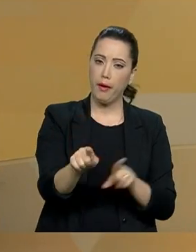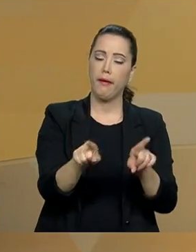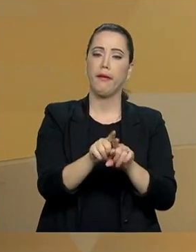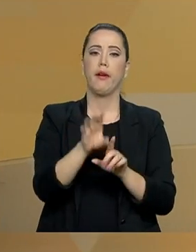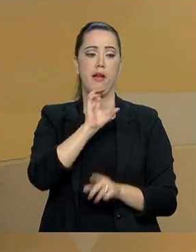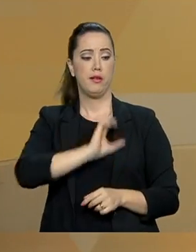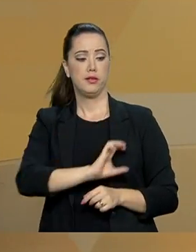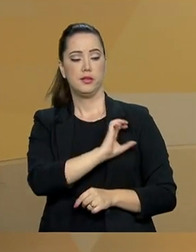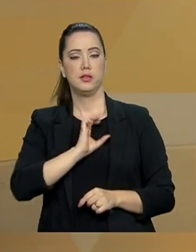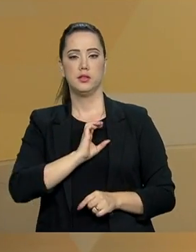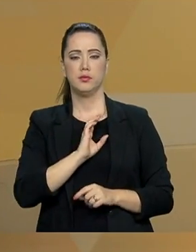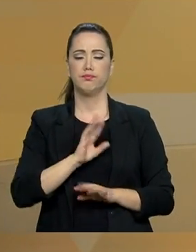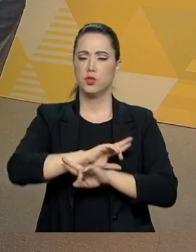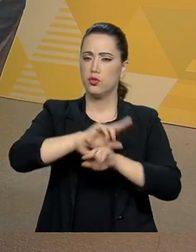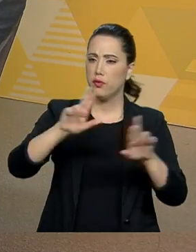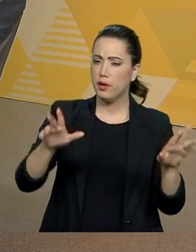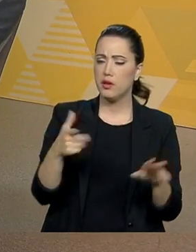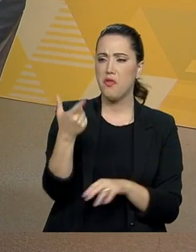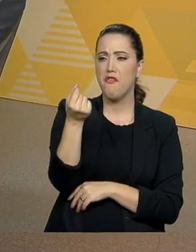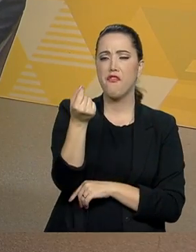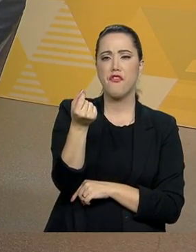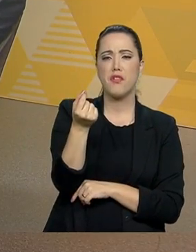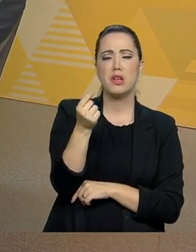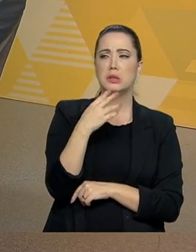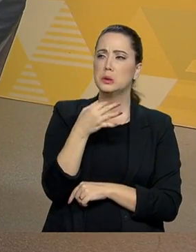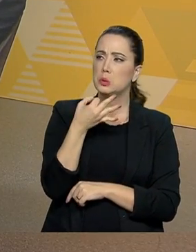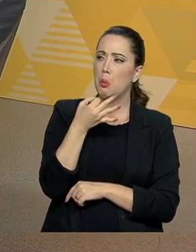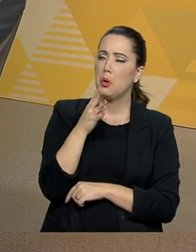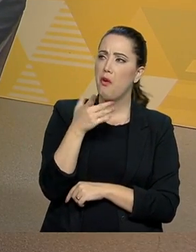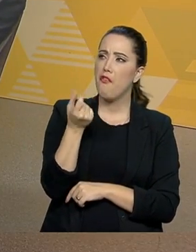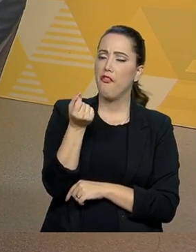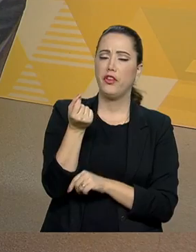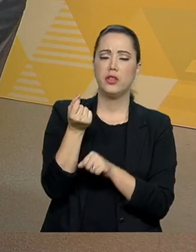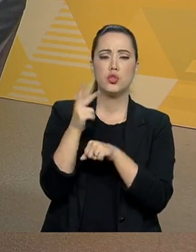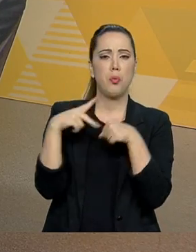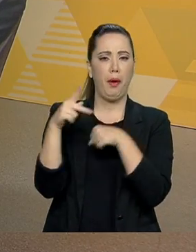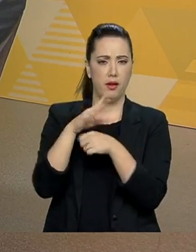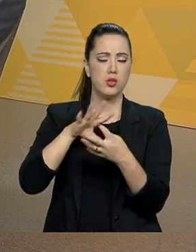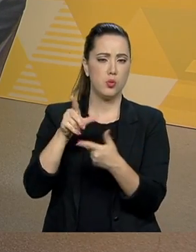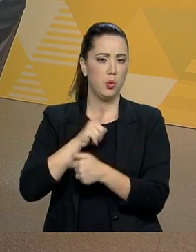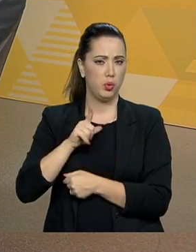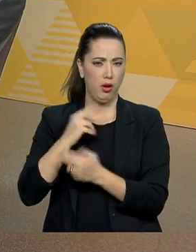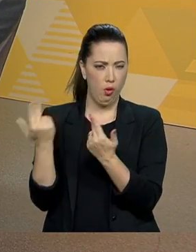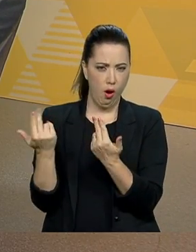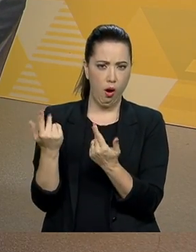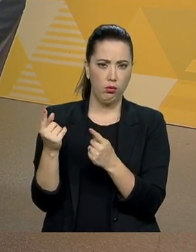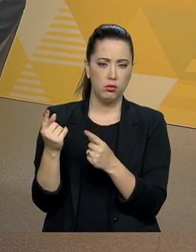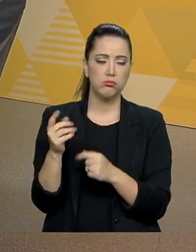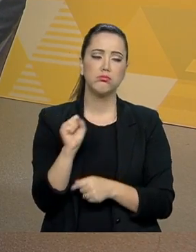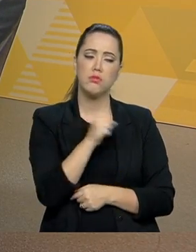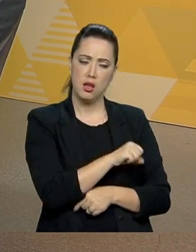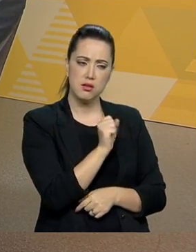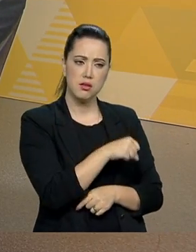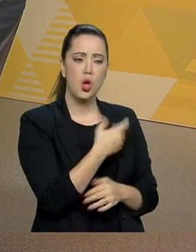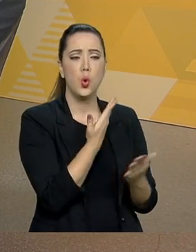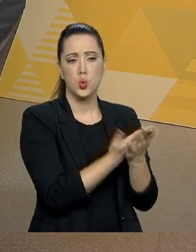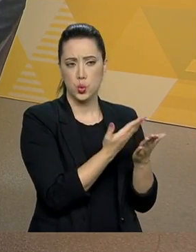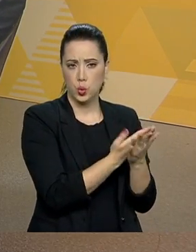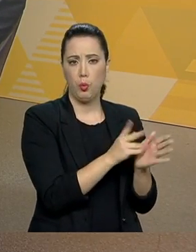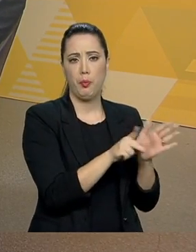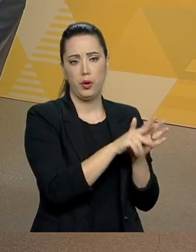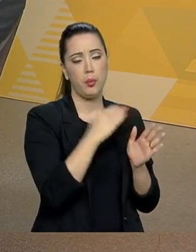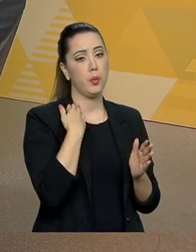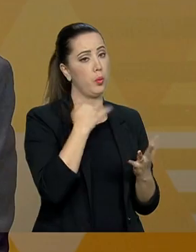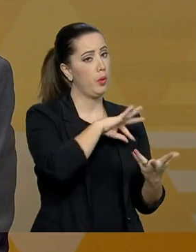20 países no mundo têm o modelo de repartição, junto com o de capitalização. Isso. Nós temos um estudo do Banco Mundial